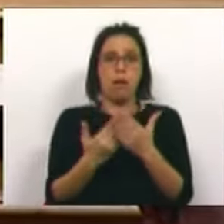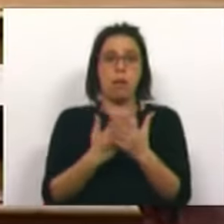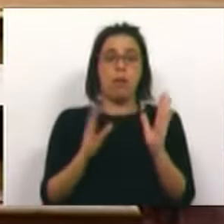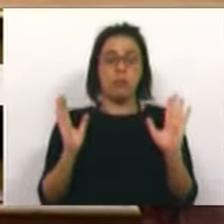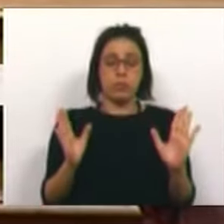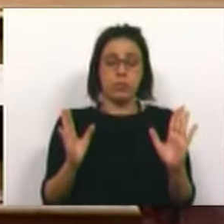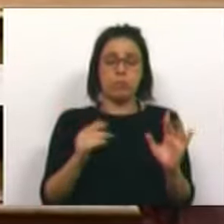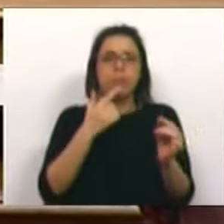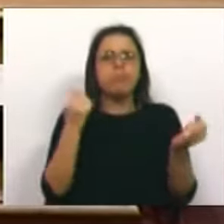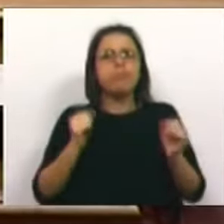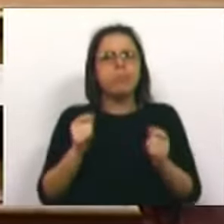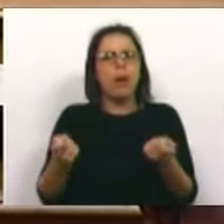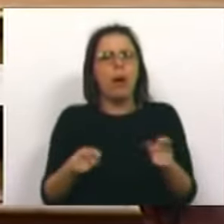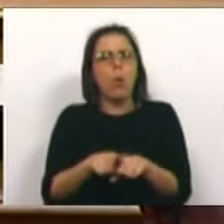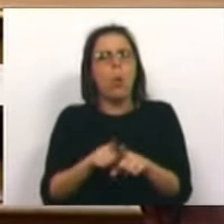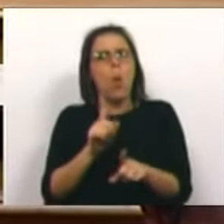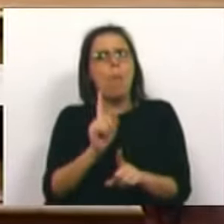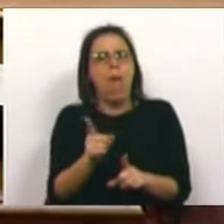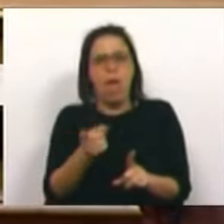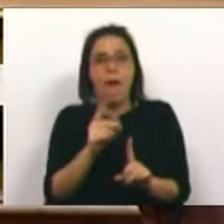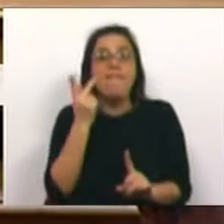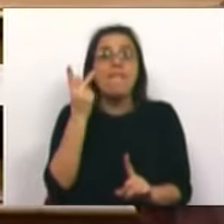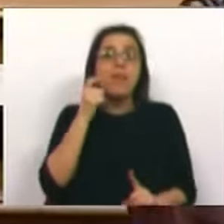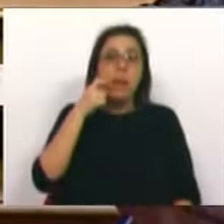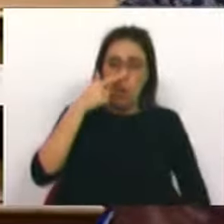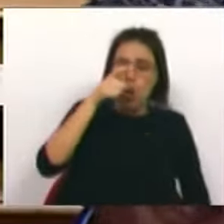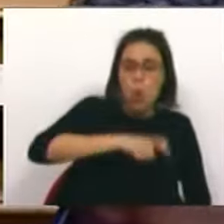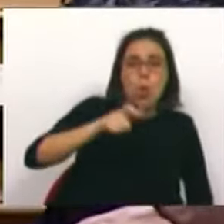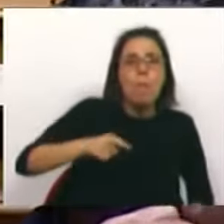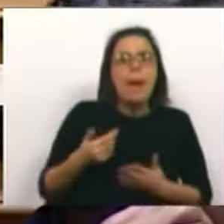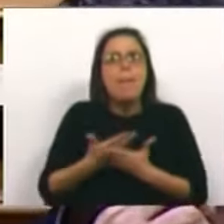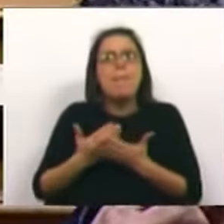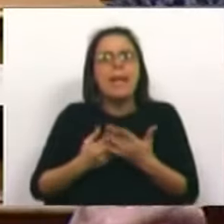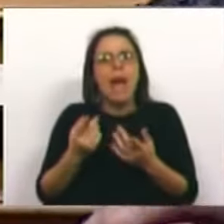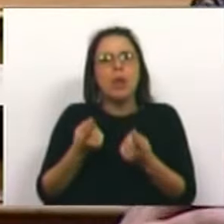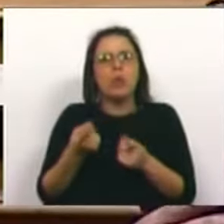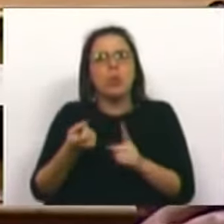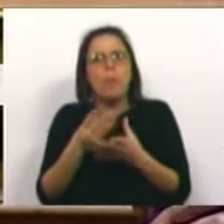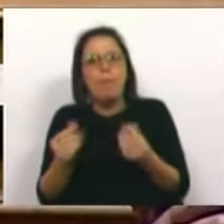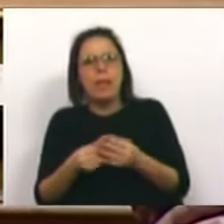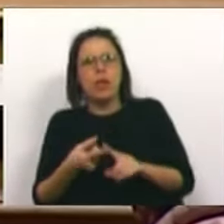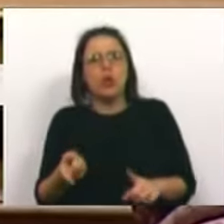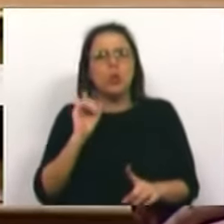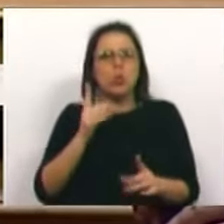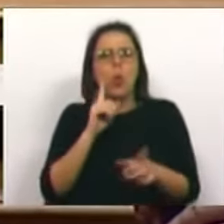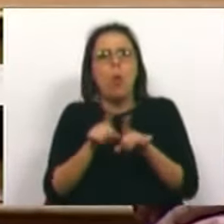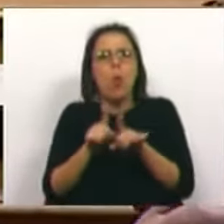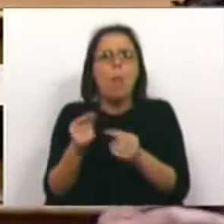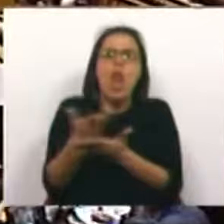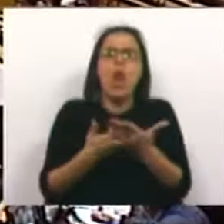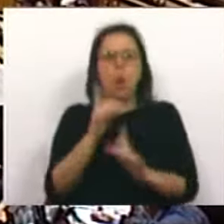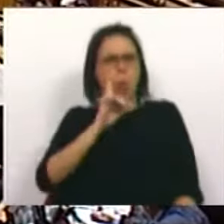tal não pode ser gerido como tal. As vidas humanas não são mercadoria e não podem ser geridas como um negócio.